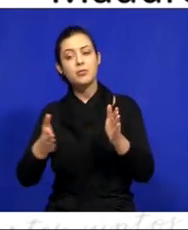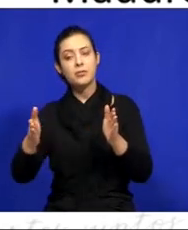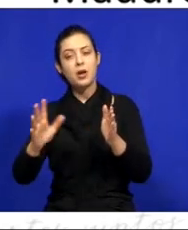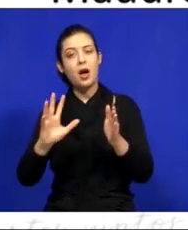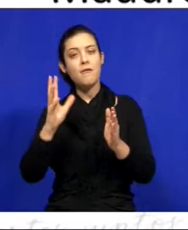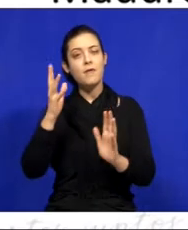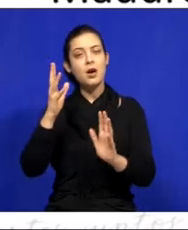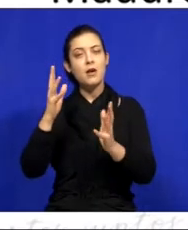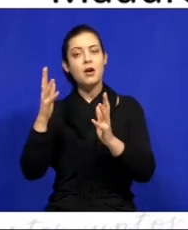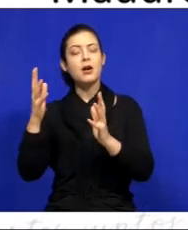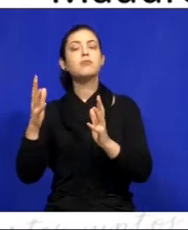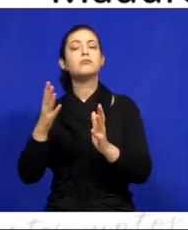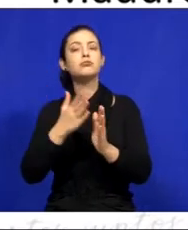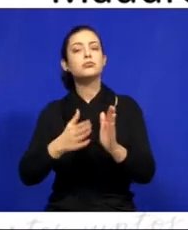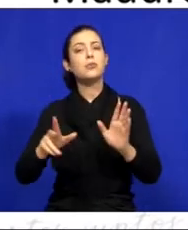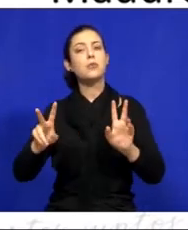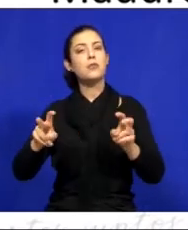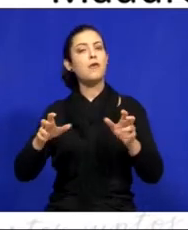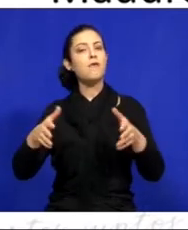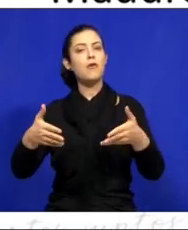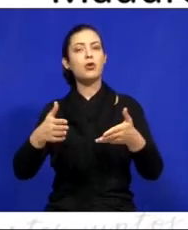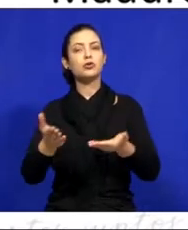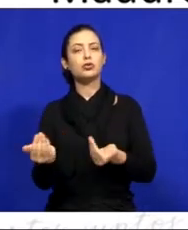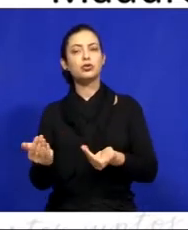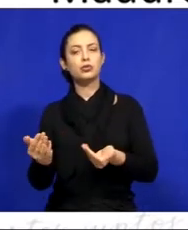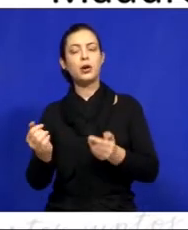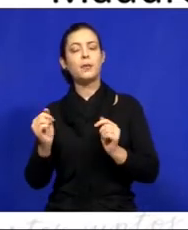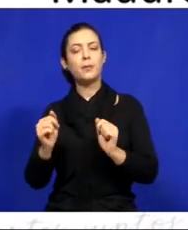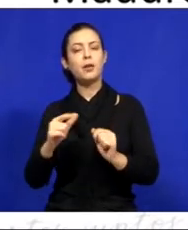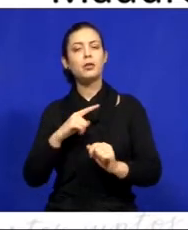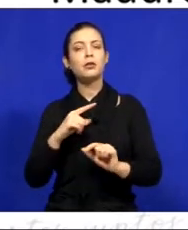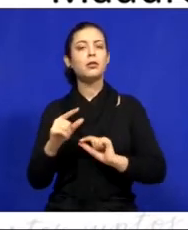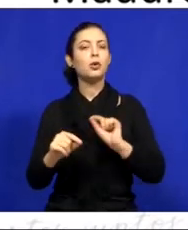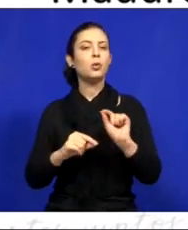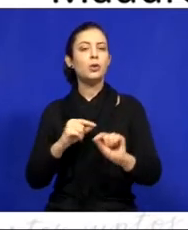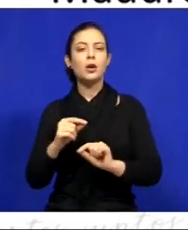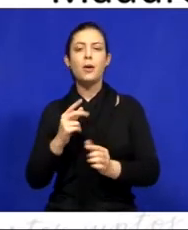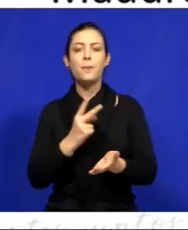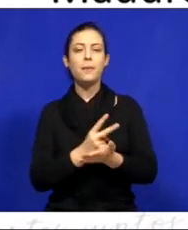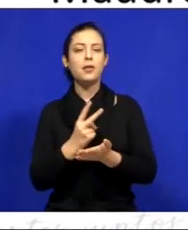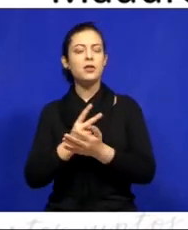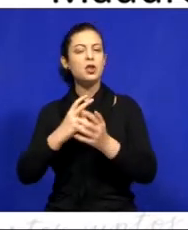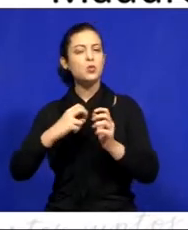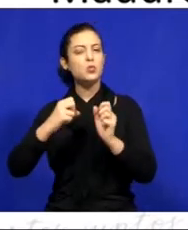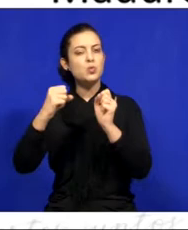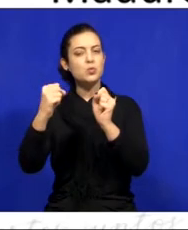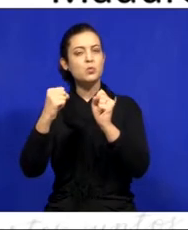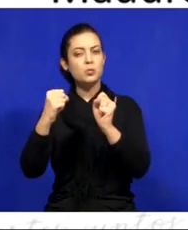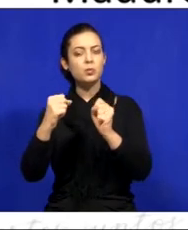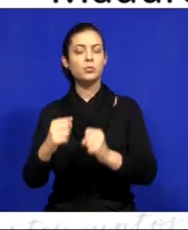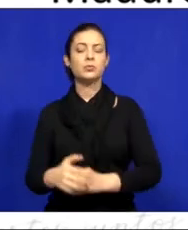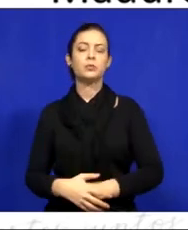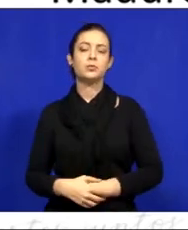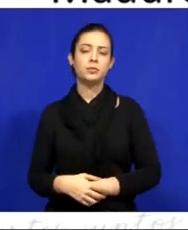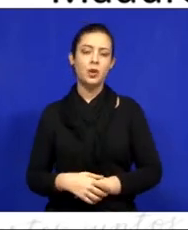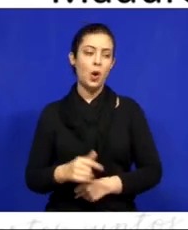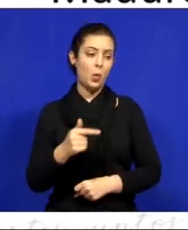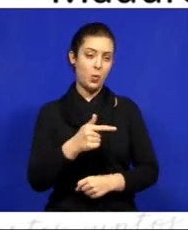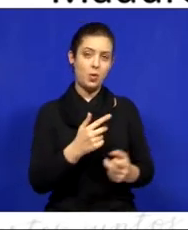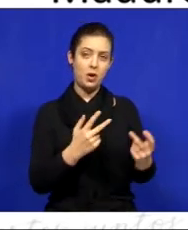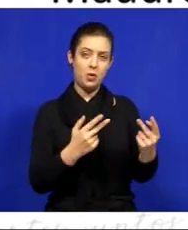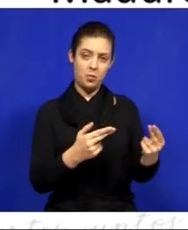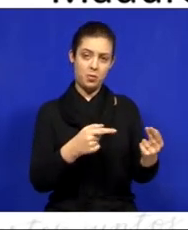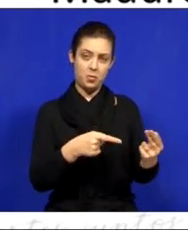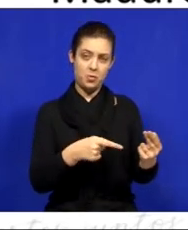eventos com relação aos jovens, que eles possam ter o mesmo sucesso que este teve